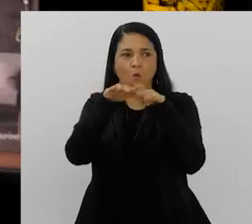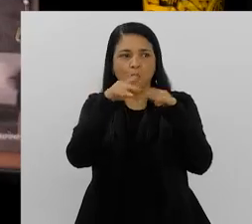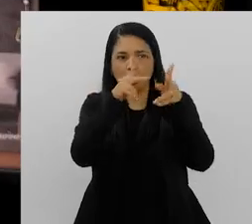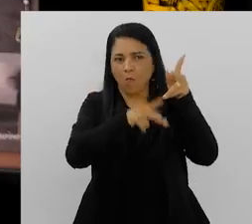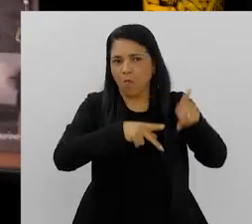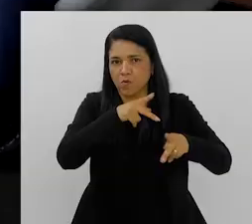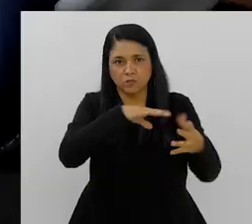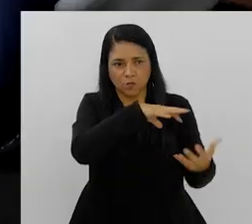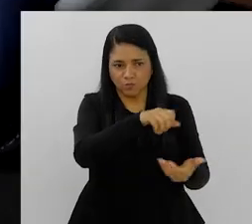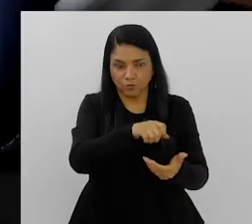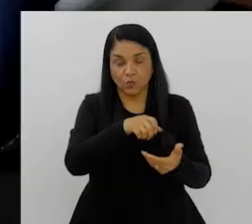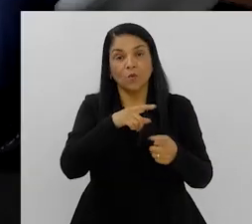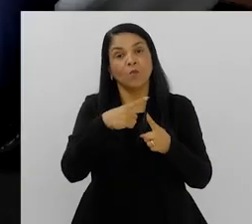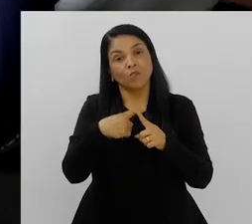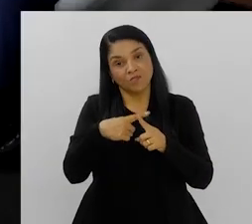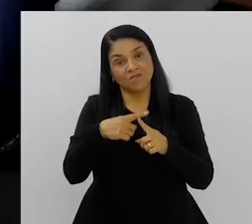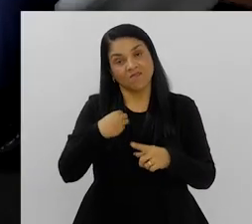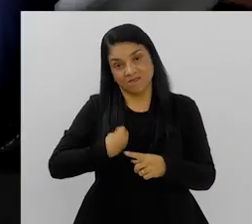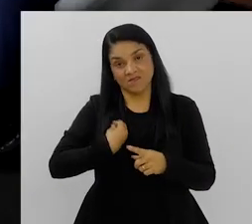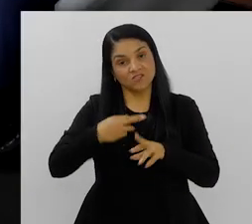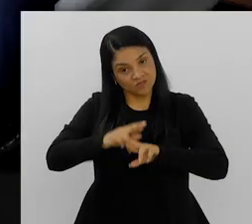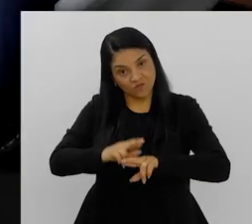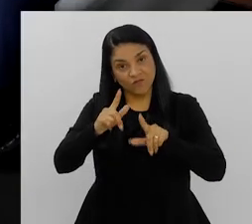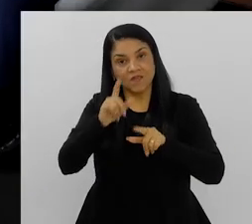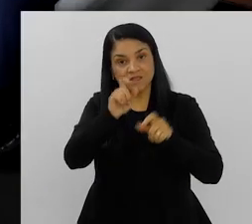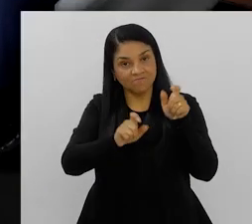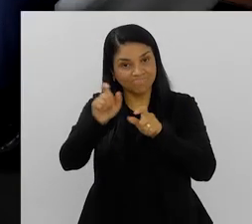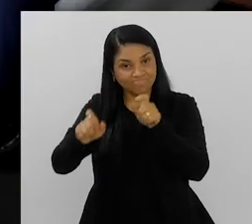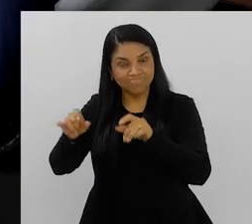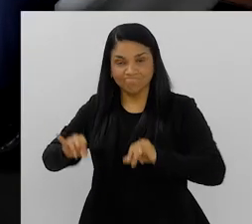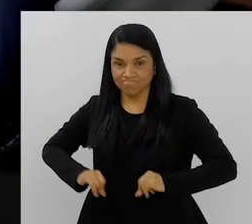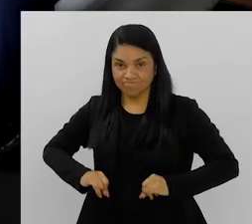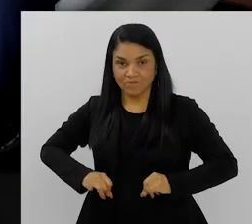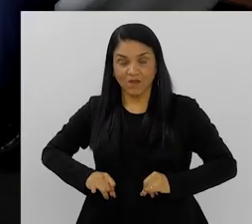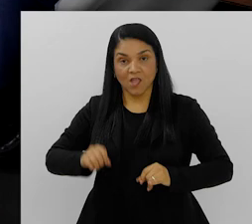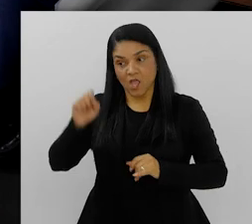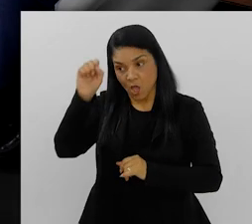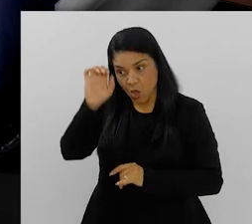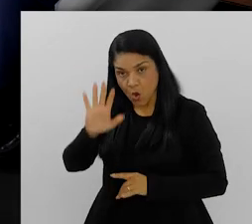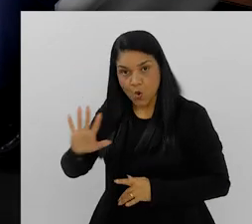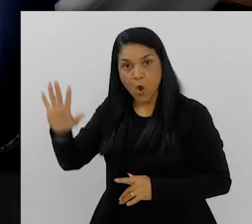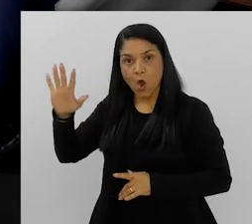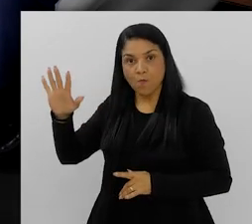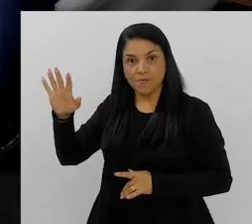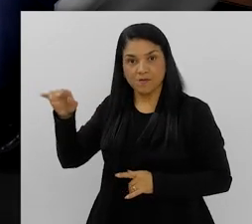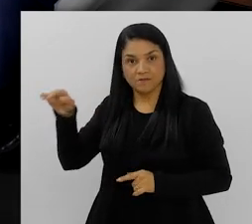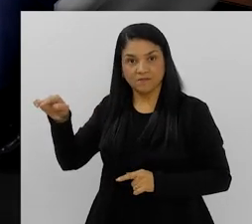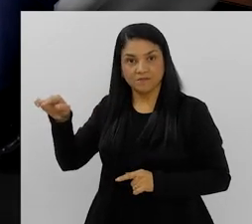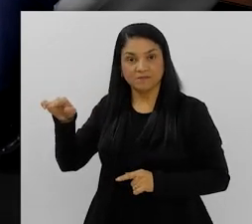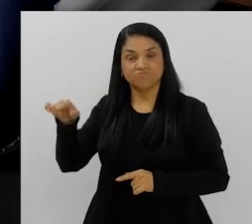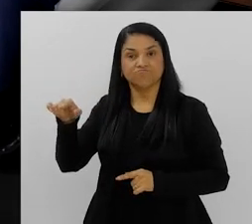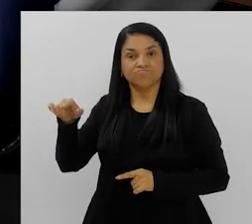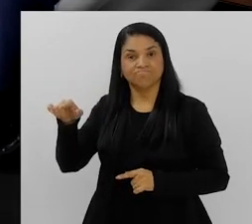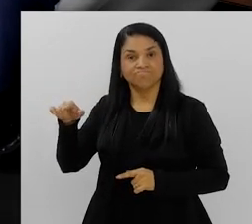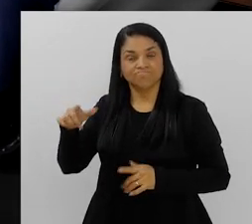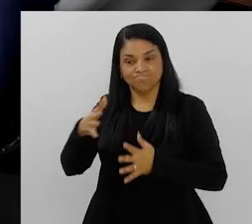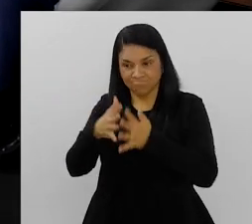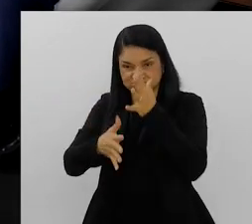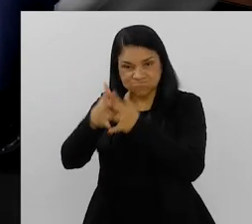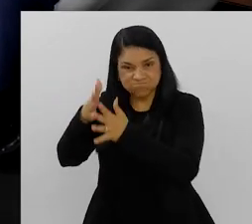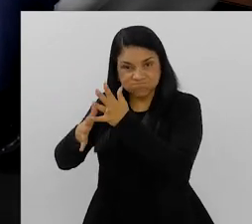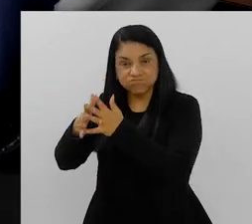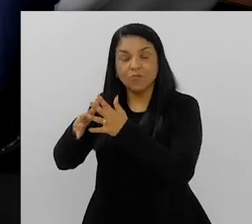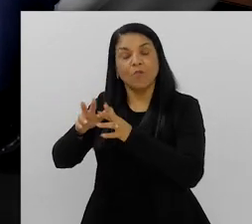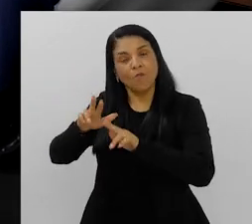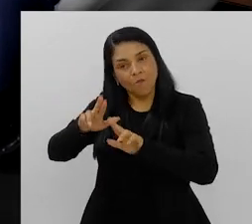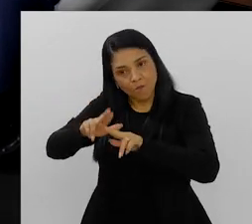governamental, para toda a população exatamente pelas diferenças. E aí eu não falo nem das Américas. A Europa é exatamente isso. Hoje a gente